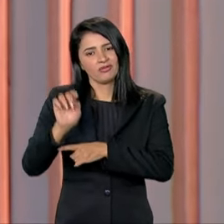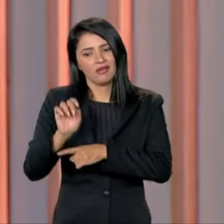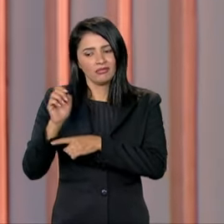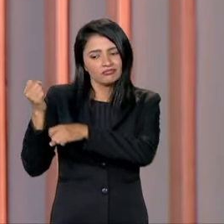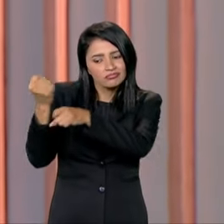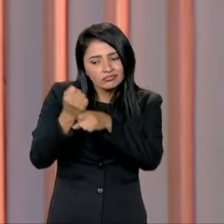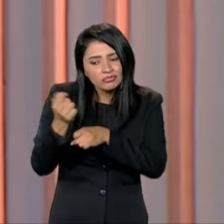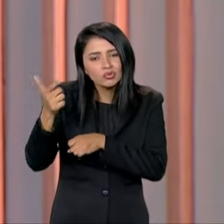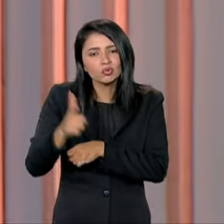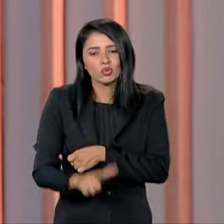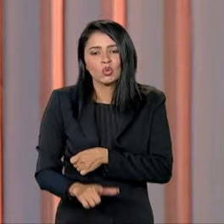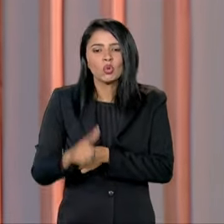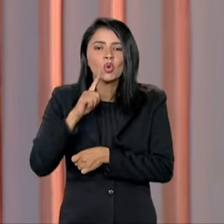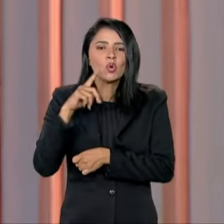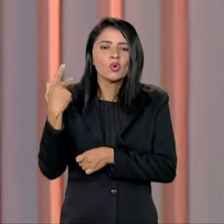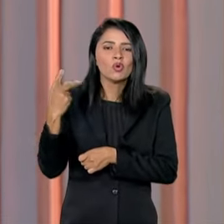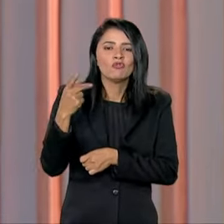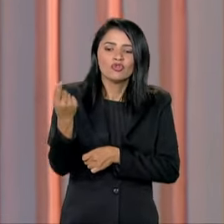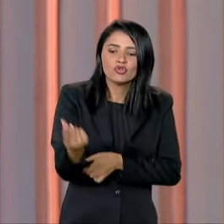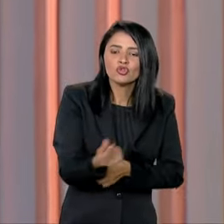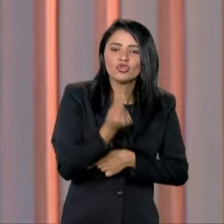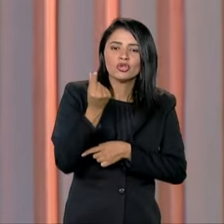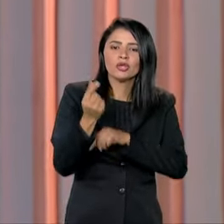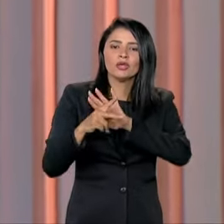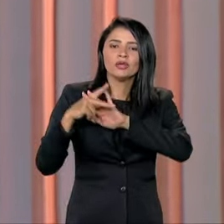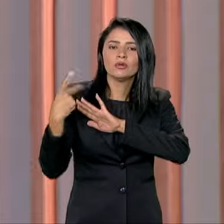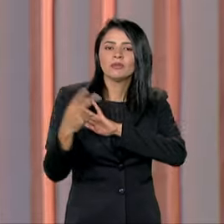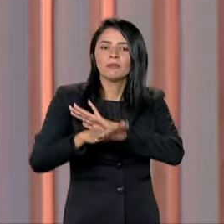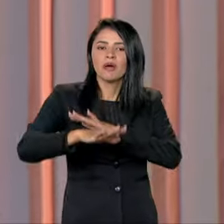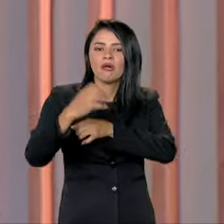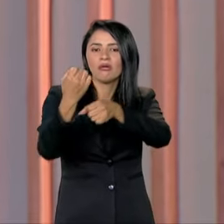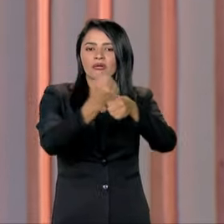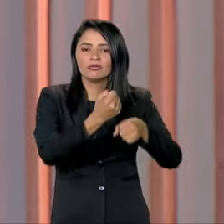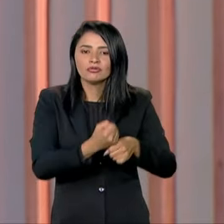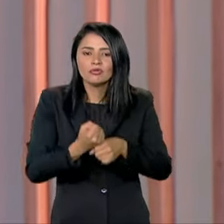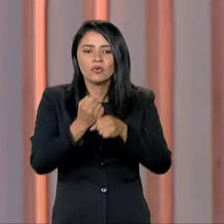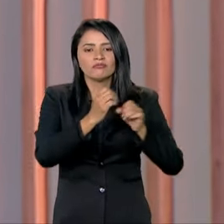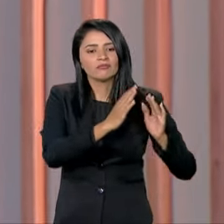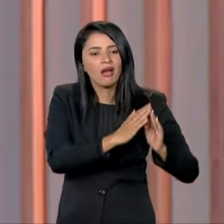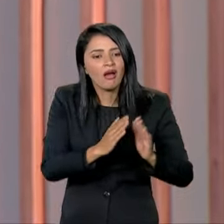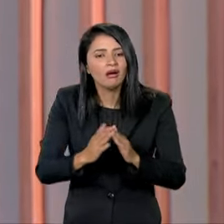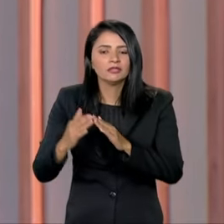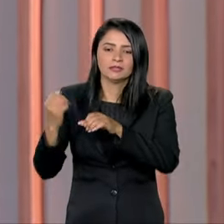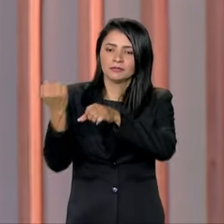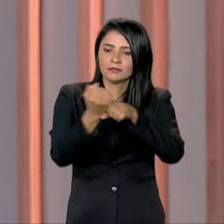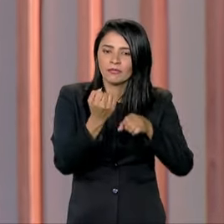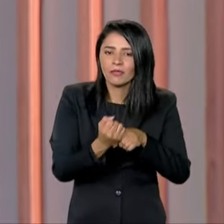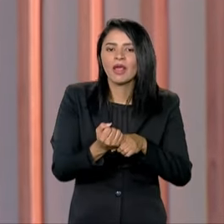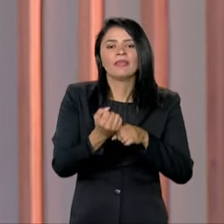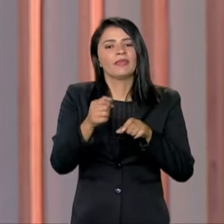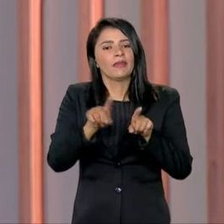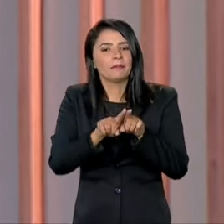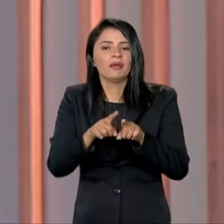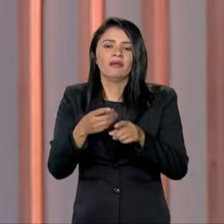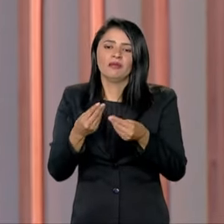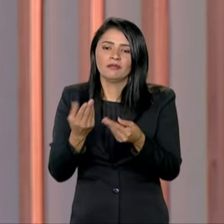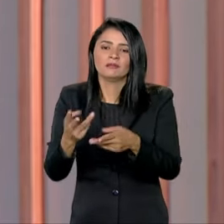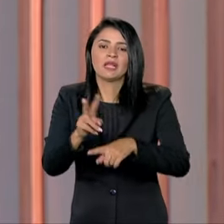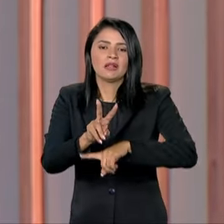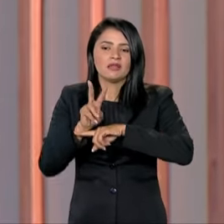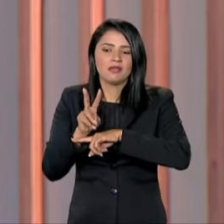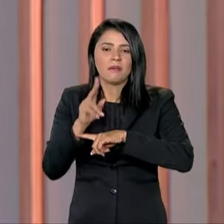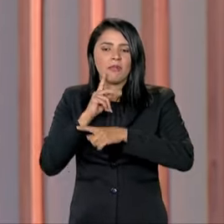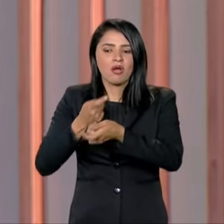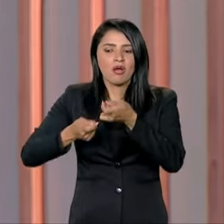principalmente os recursos voltados à reconstrução de moradias, as linhas de crédito para a recuperação